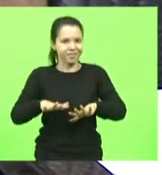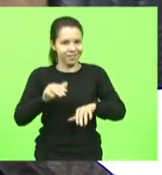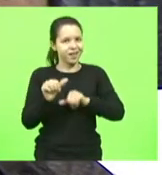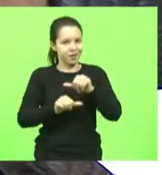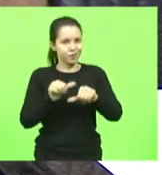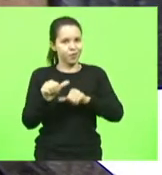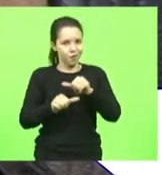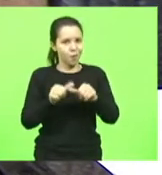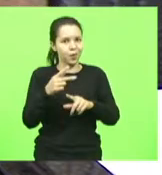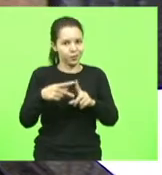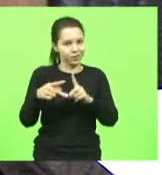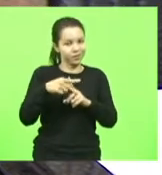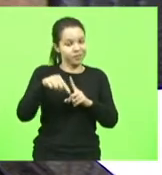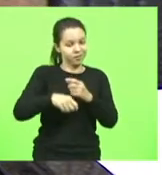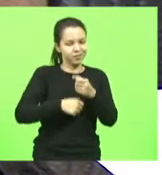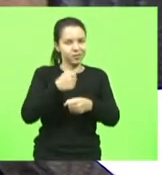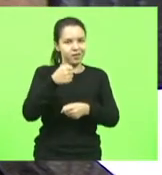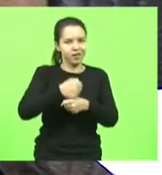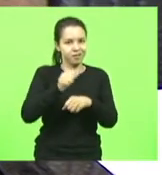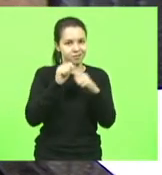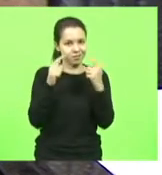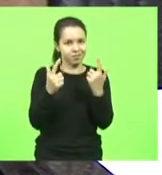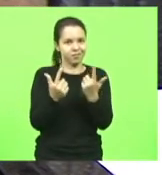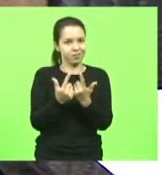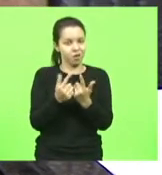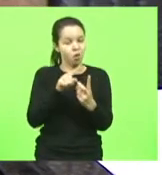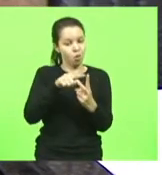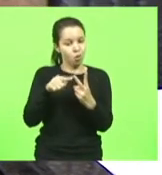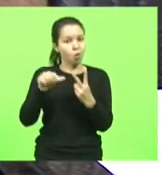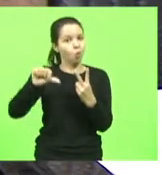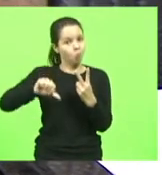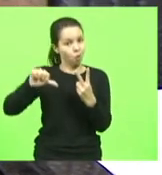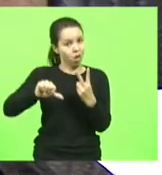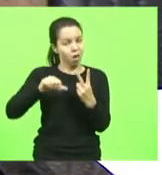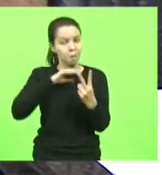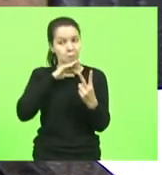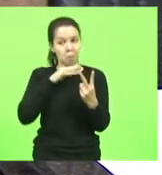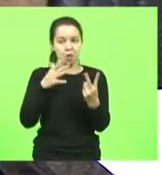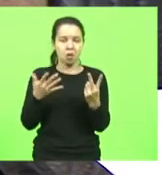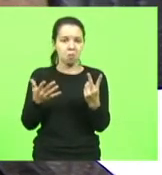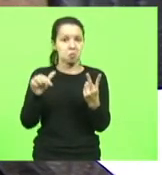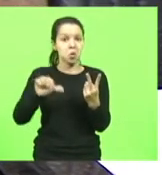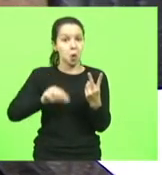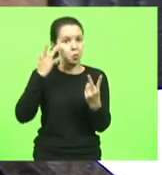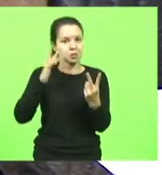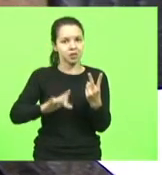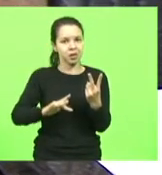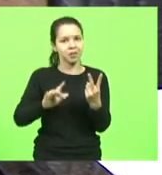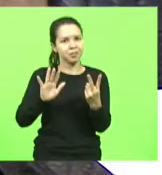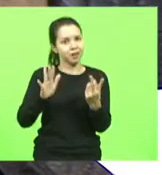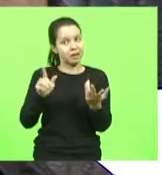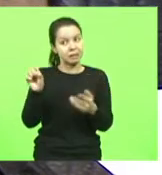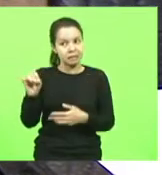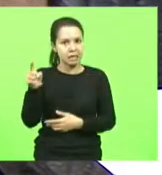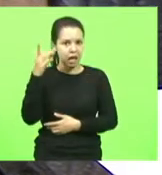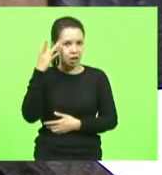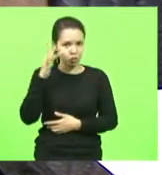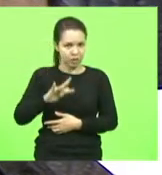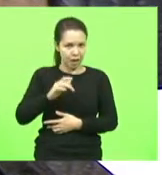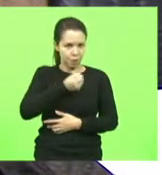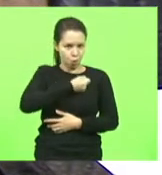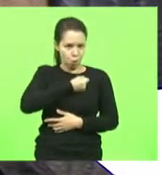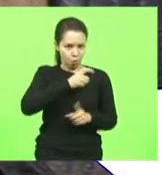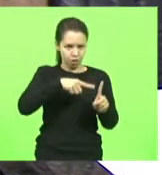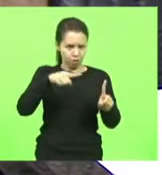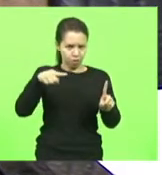Os dois motivos são péssimos. Eu não sei qual é pior, mas o fato é esse. Porque se ele não está ciente dos números, então não é um bom secretário da Fazenda.